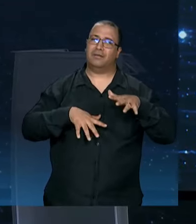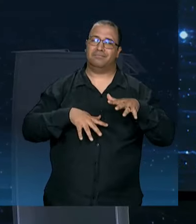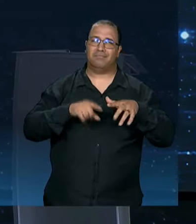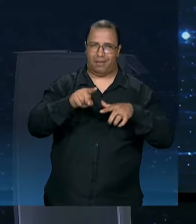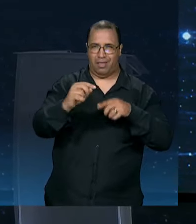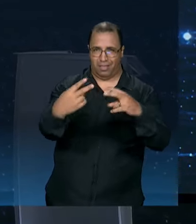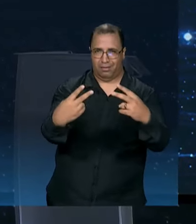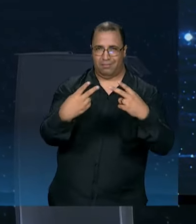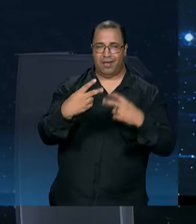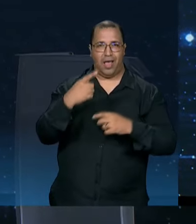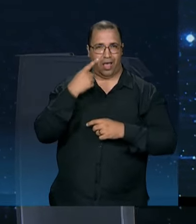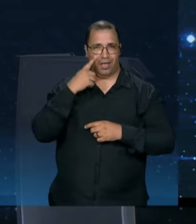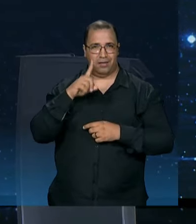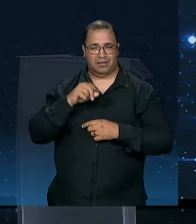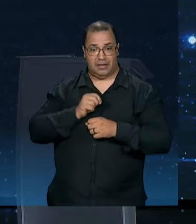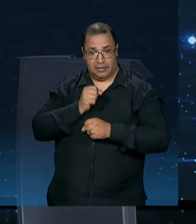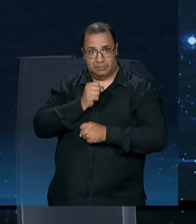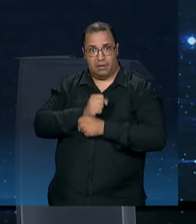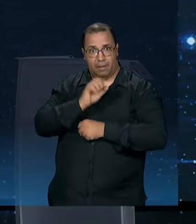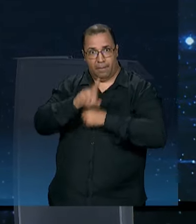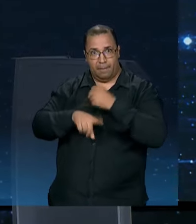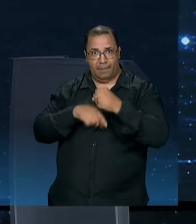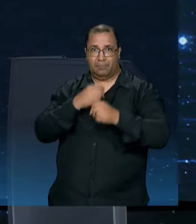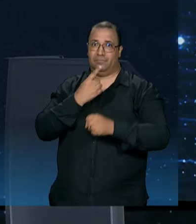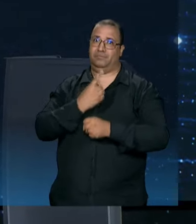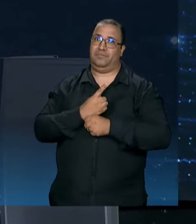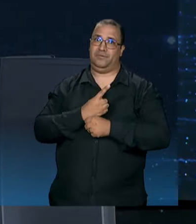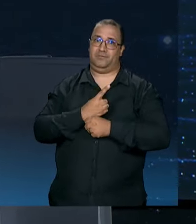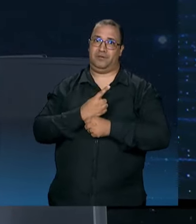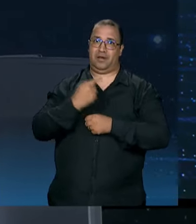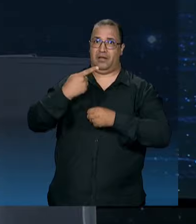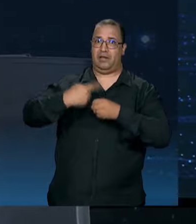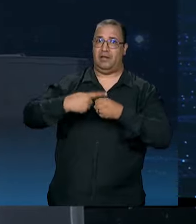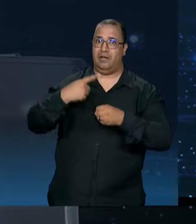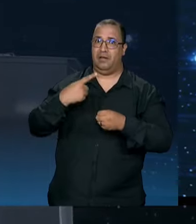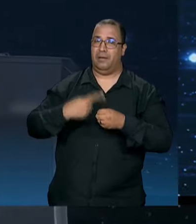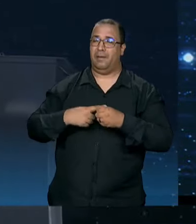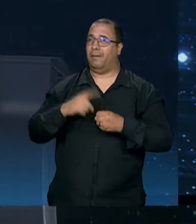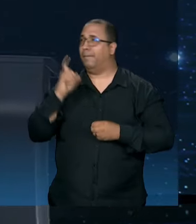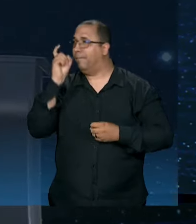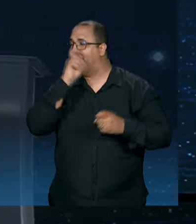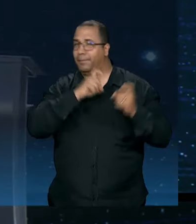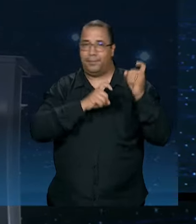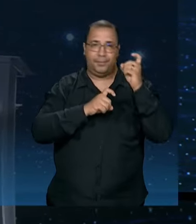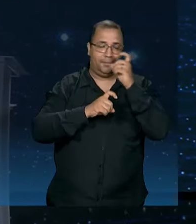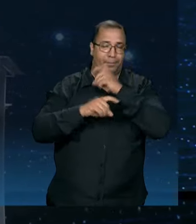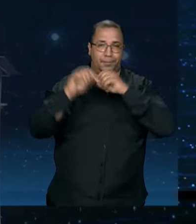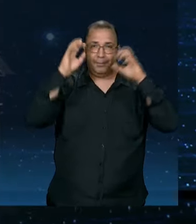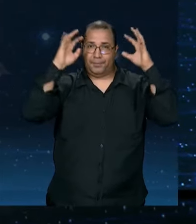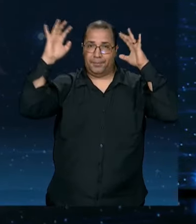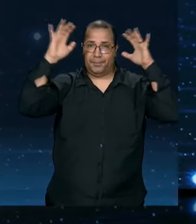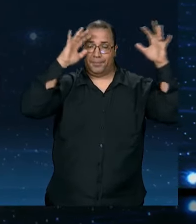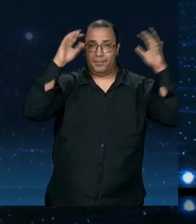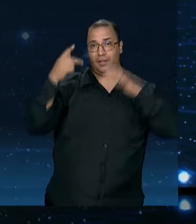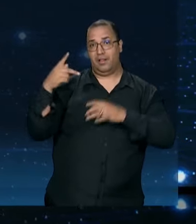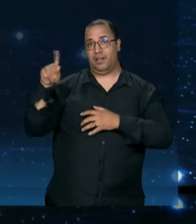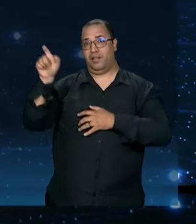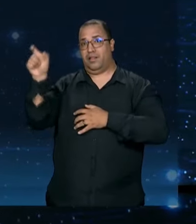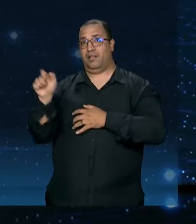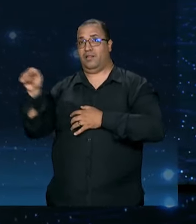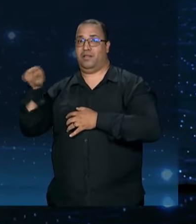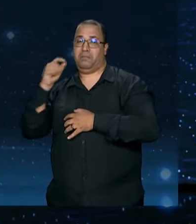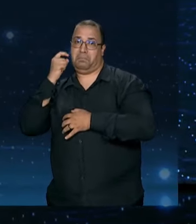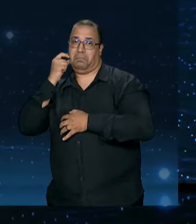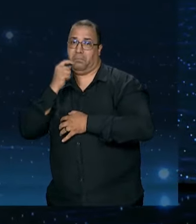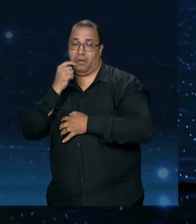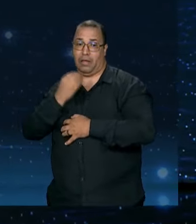tantos e tantos casos de gente esperando mais de um ano. A cidade da fantasia, da propaganda do Ricardo Nunes é maravilhosa. Na